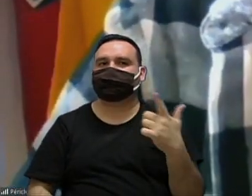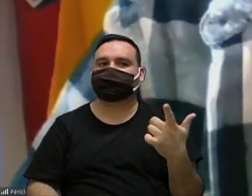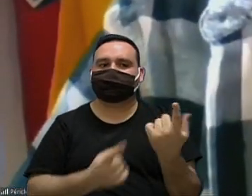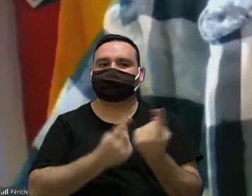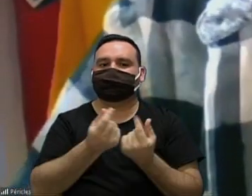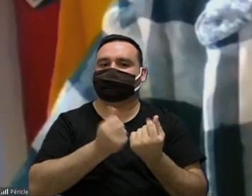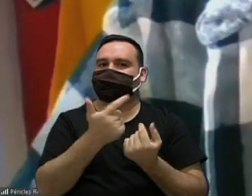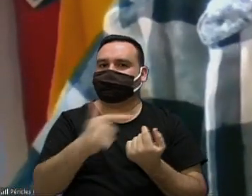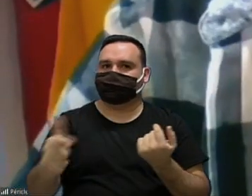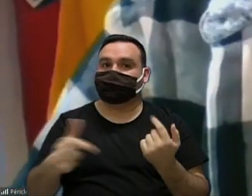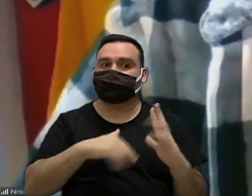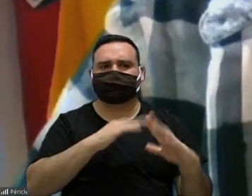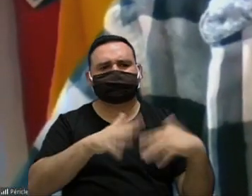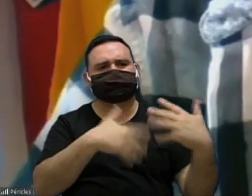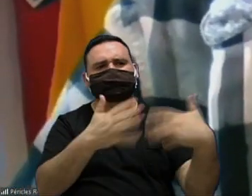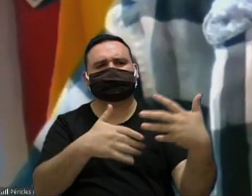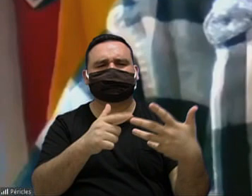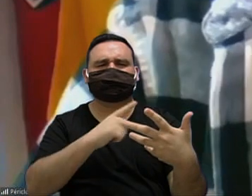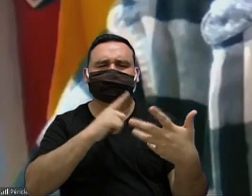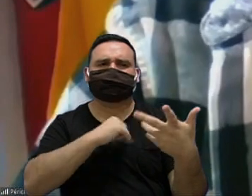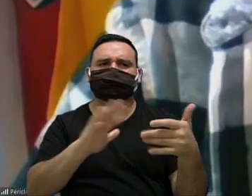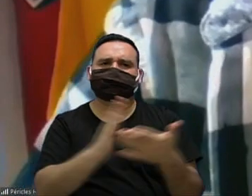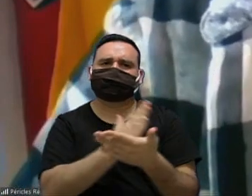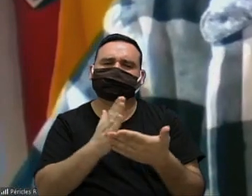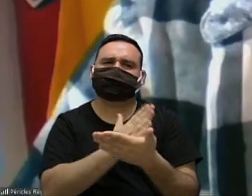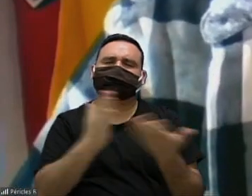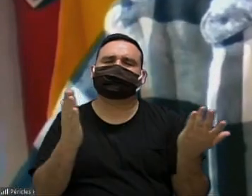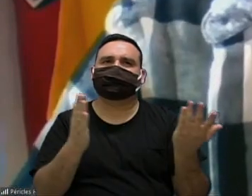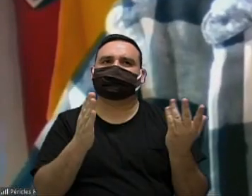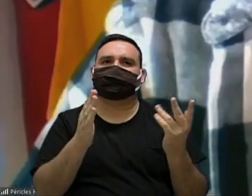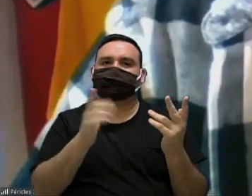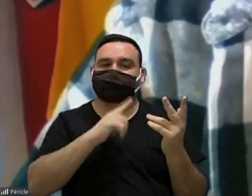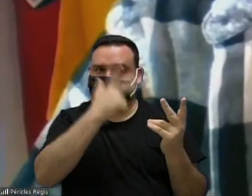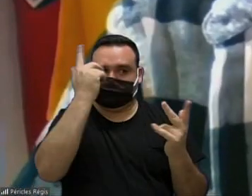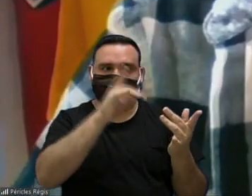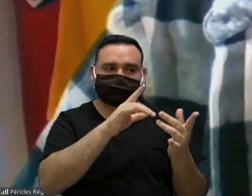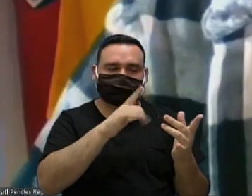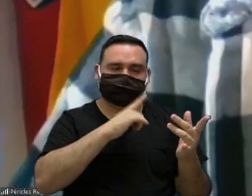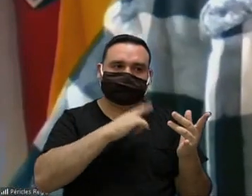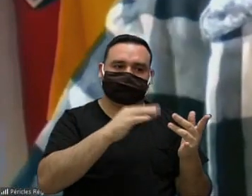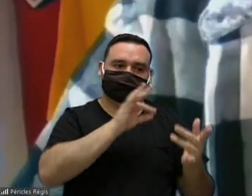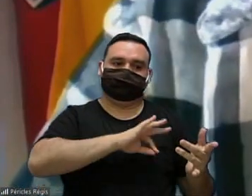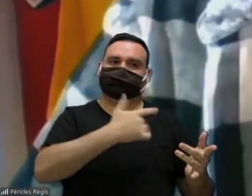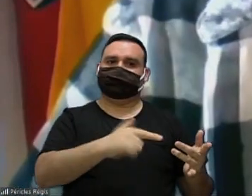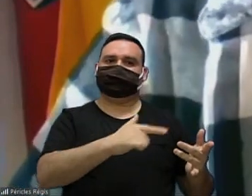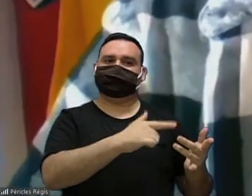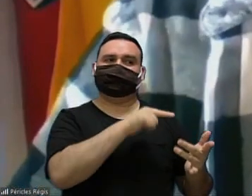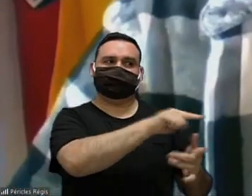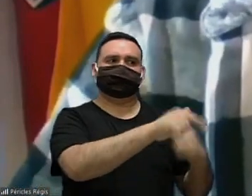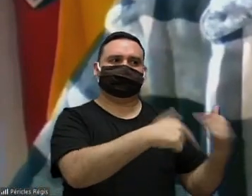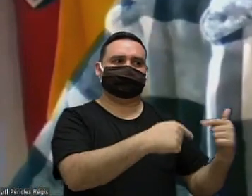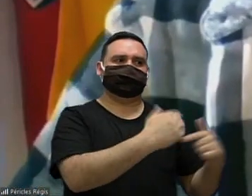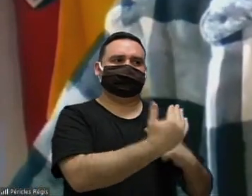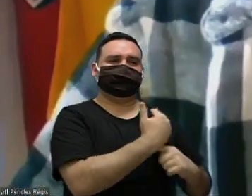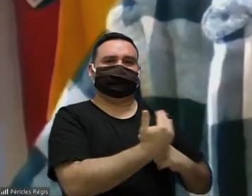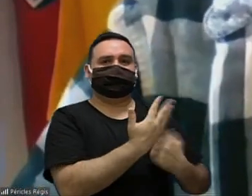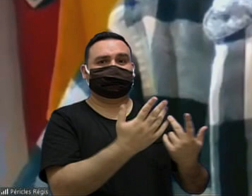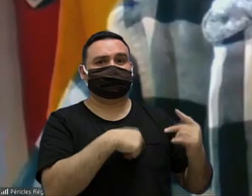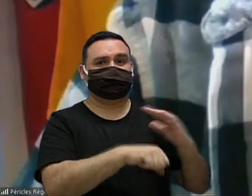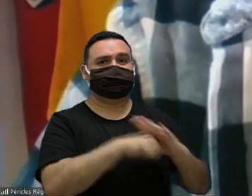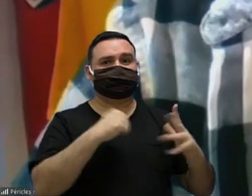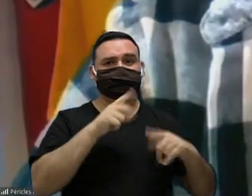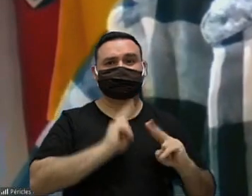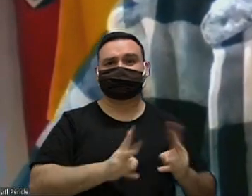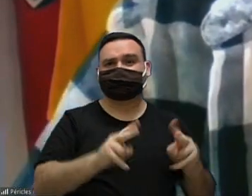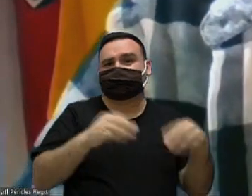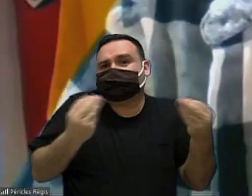renda acabam ficando algumas presas ao agressor por conta disso mas hoje já existe essa política